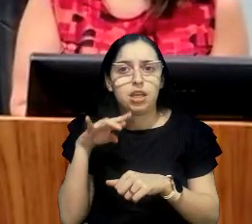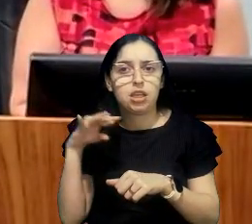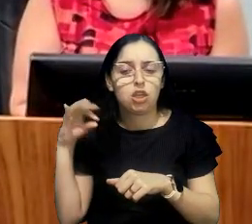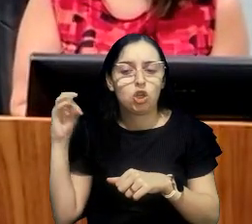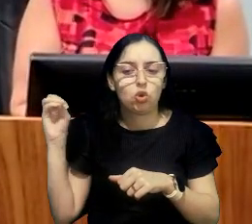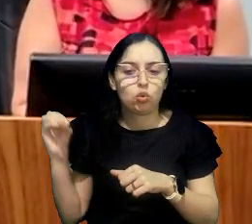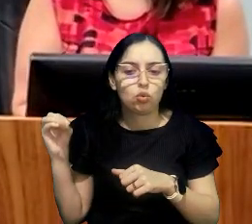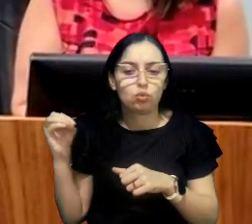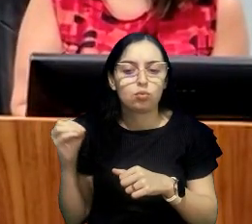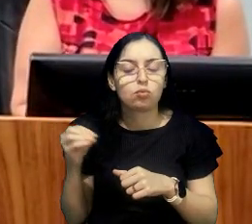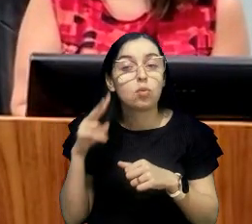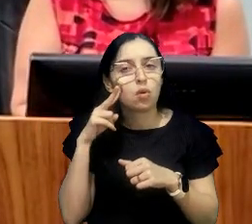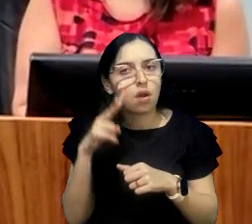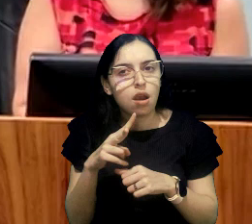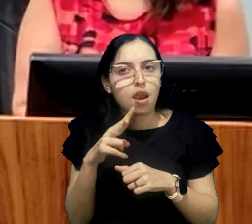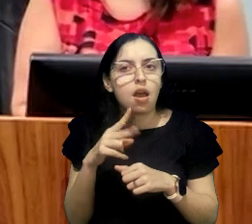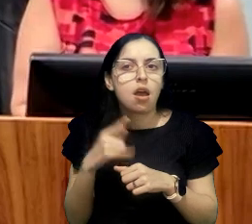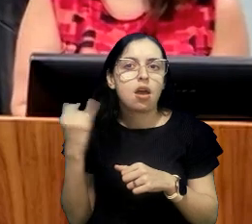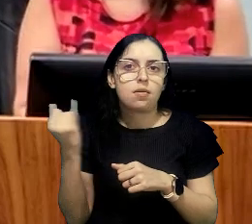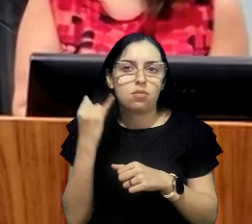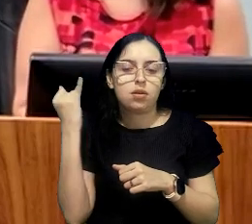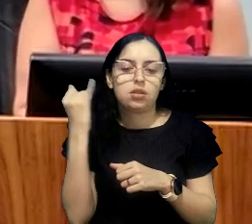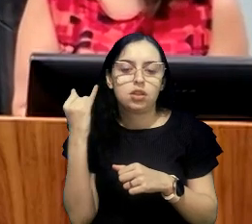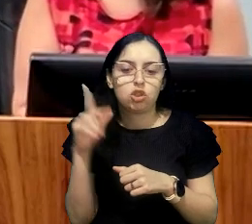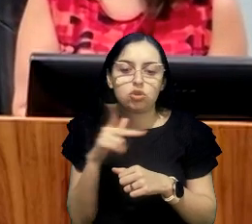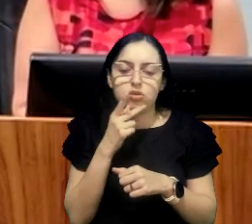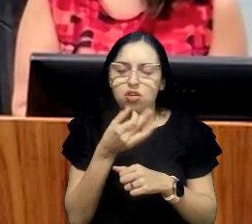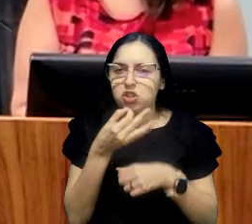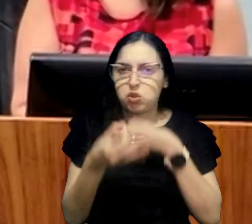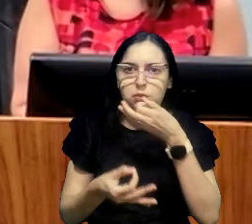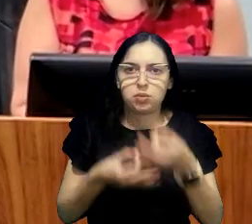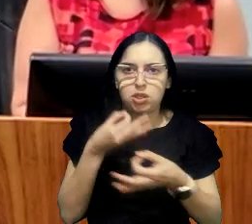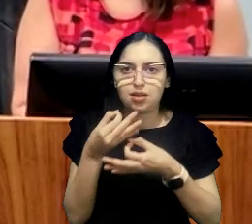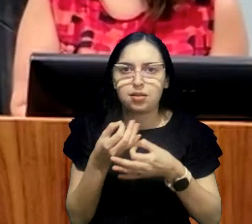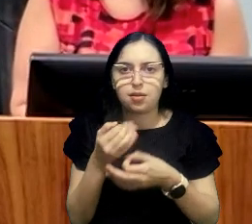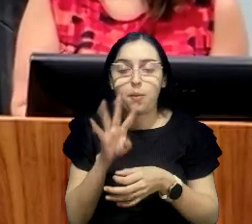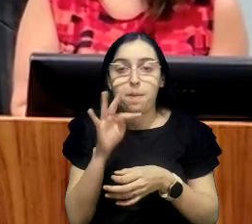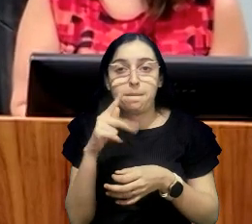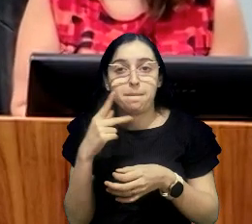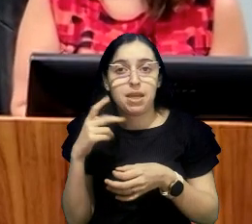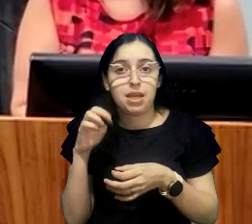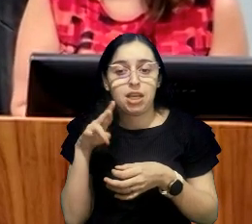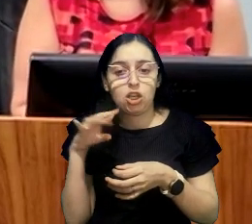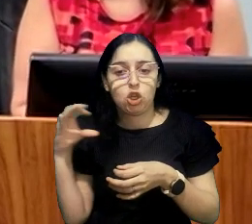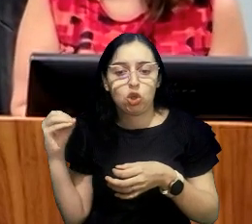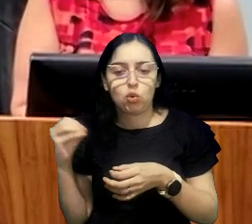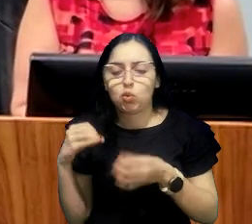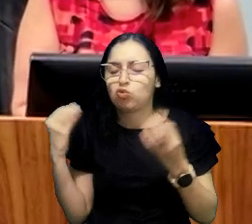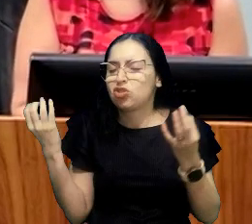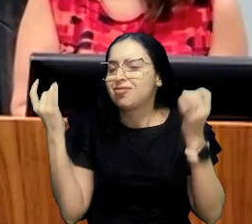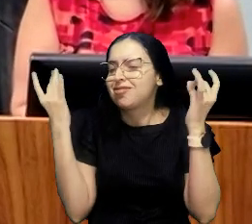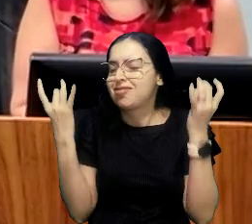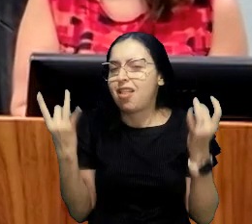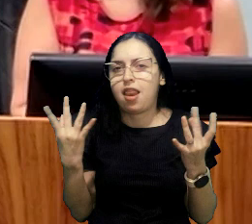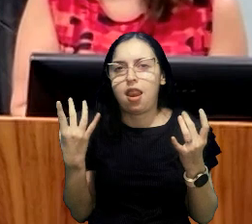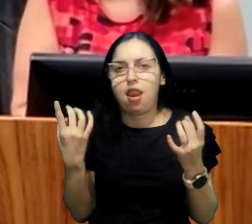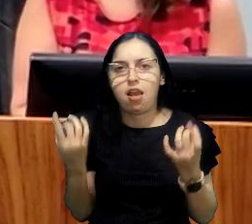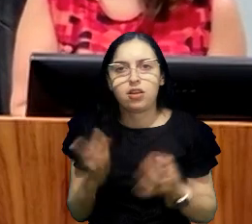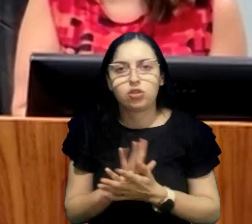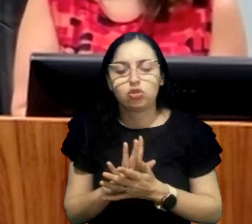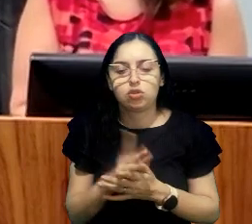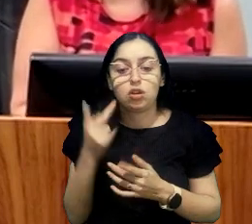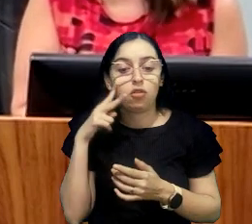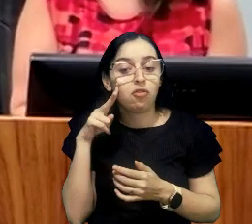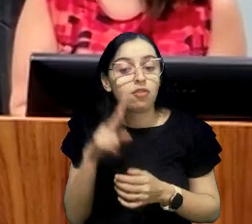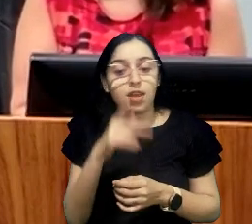fazer, a gente ter um perito. E nós, como jogadores, temos um perito excelente. Se a gente não está olhando aquela pessoa,